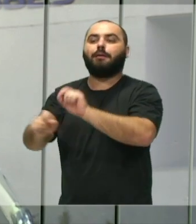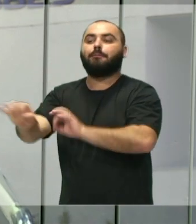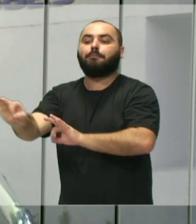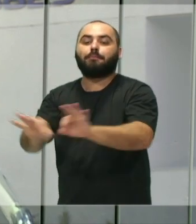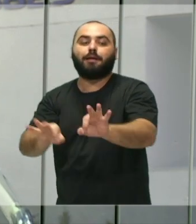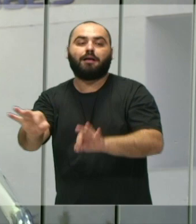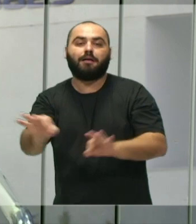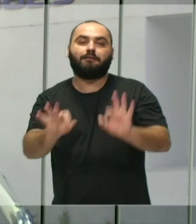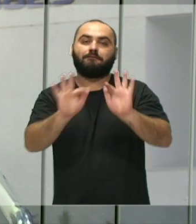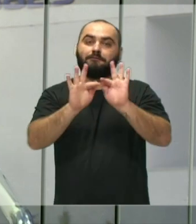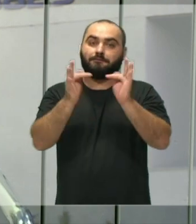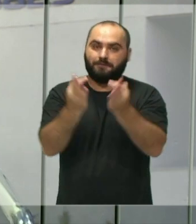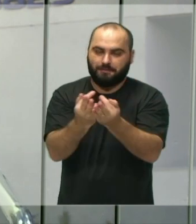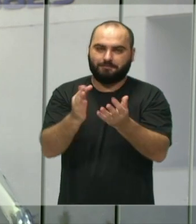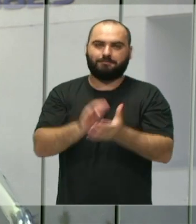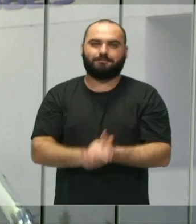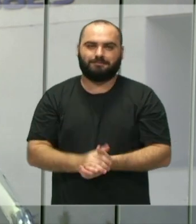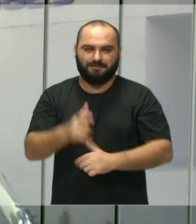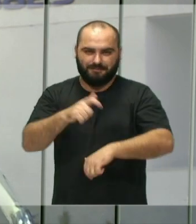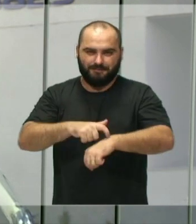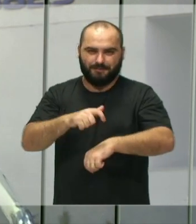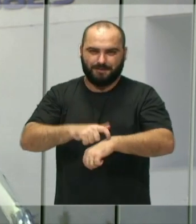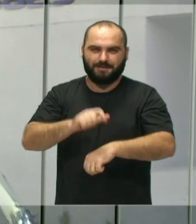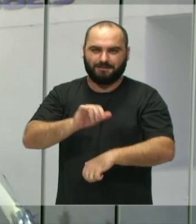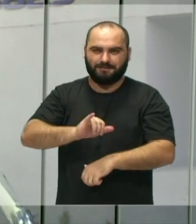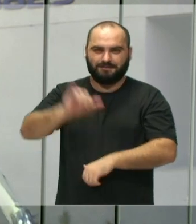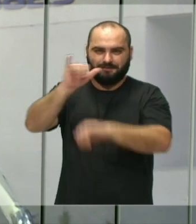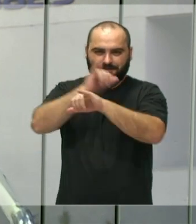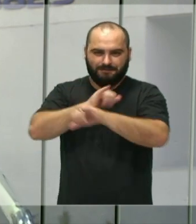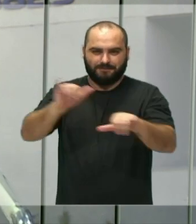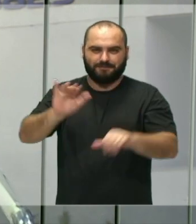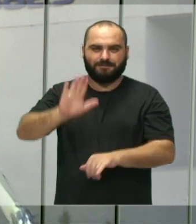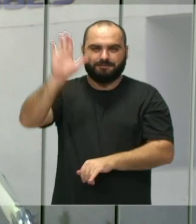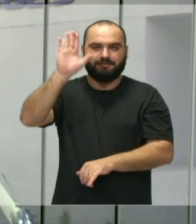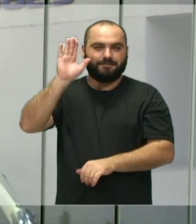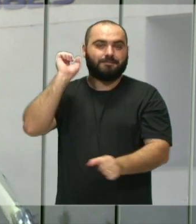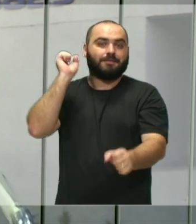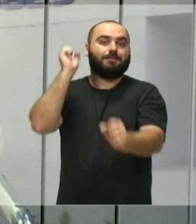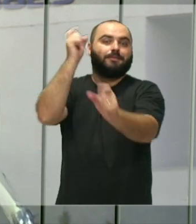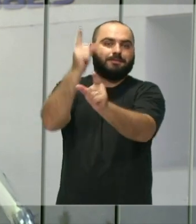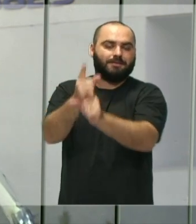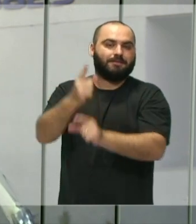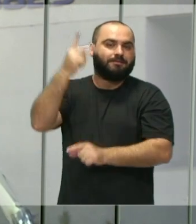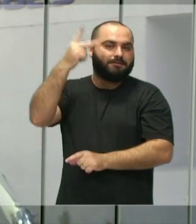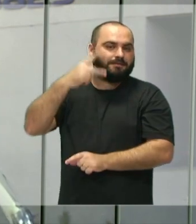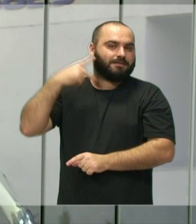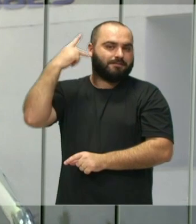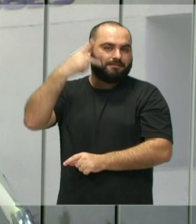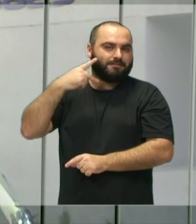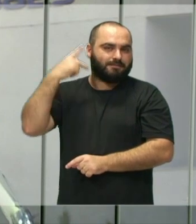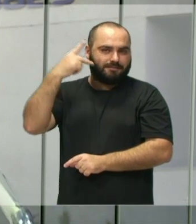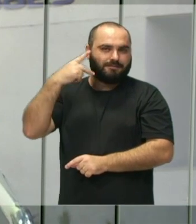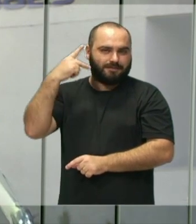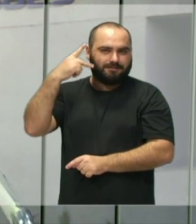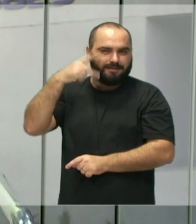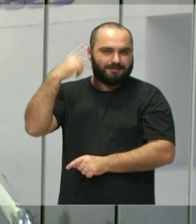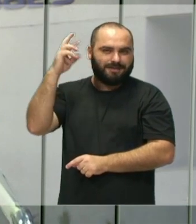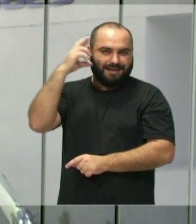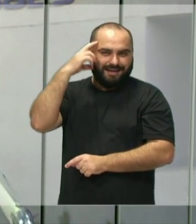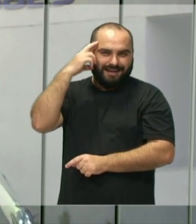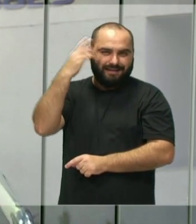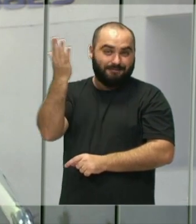familiar e até durante a campanha encontrei a vereadora, né, dizem que vereadora sem vereadora, a Renata Narciso